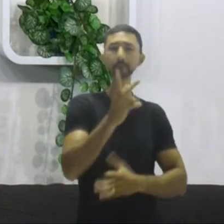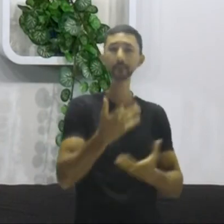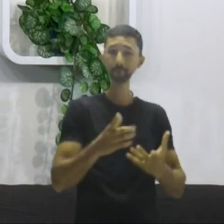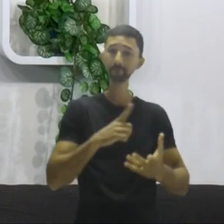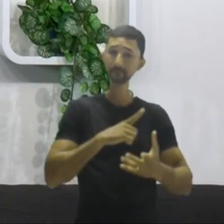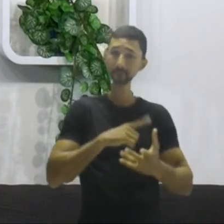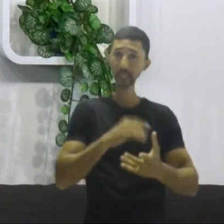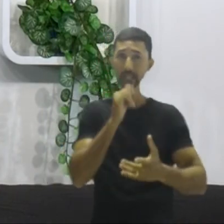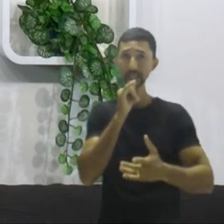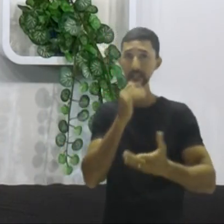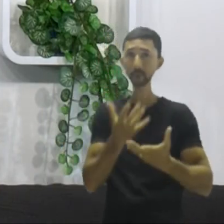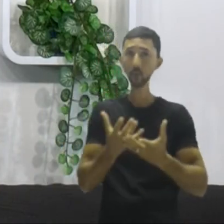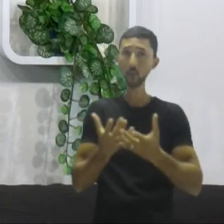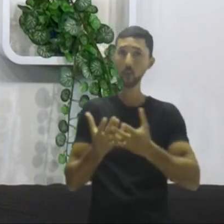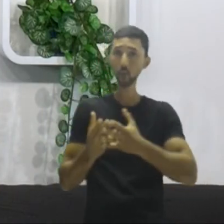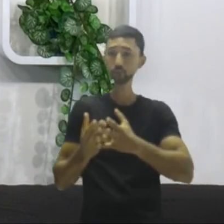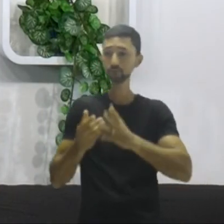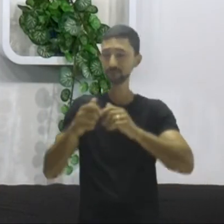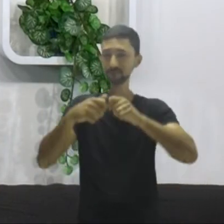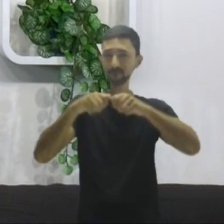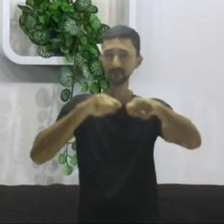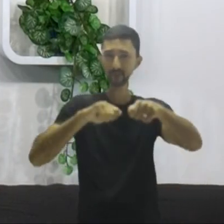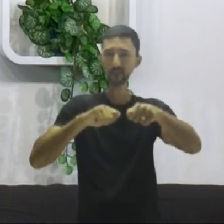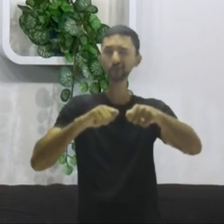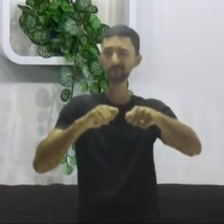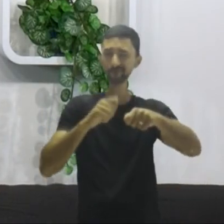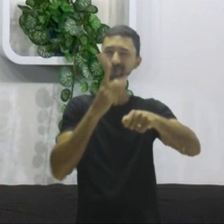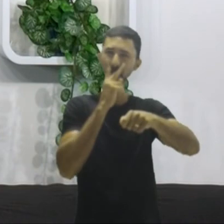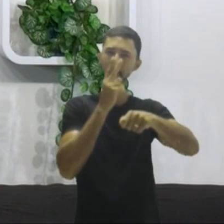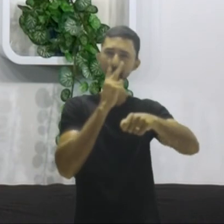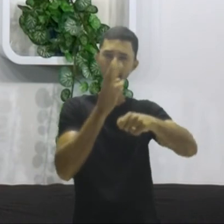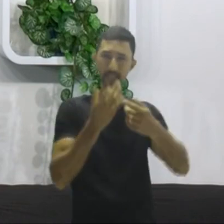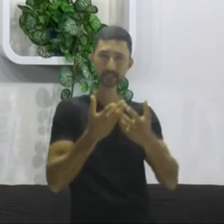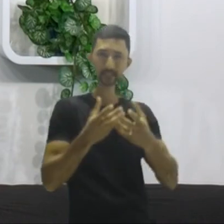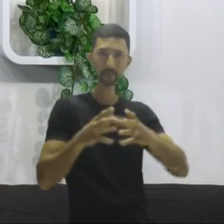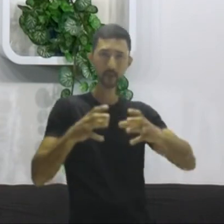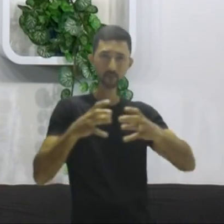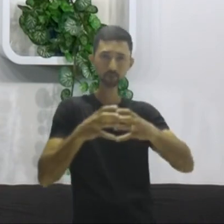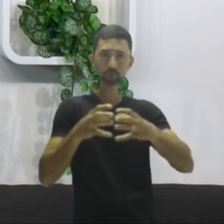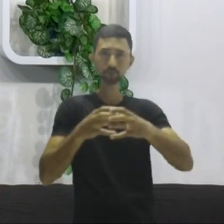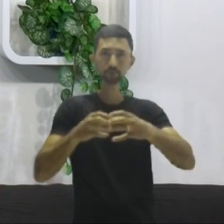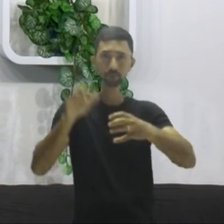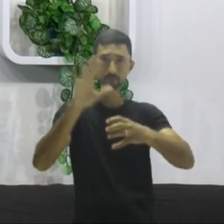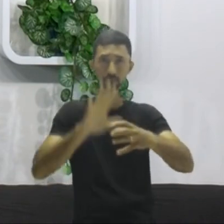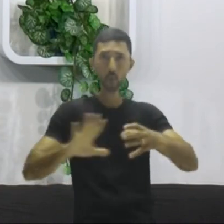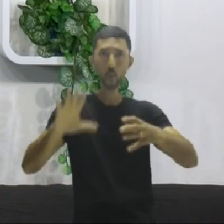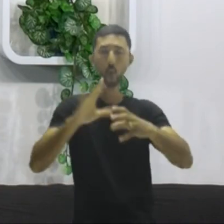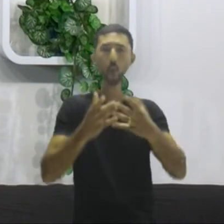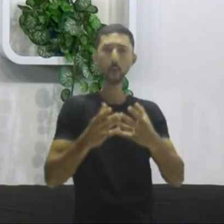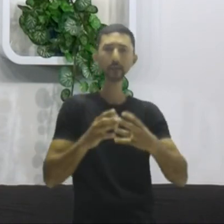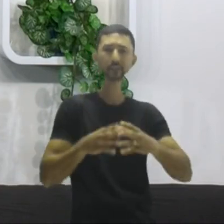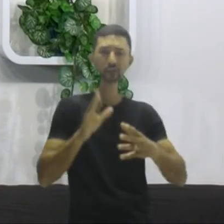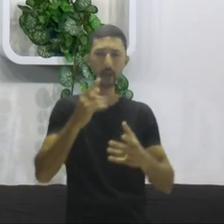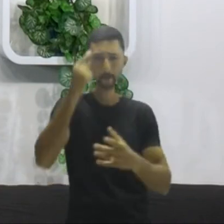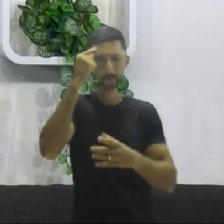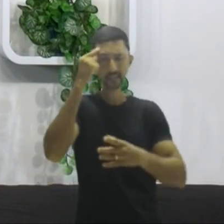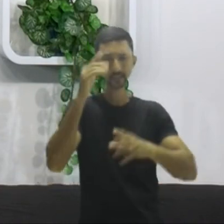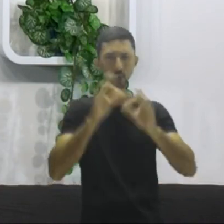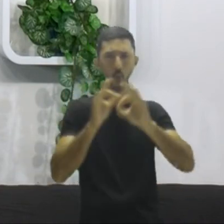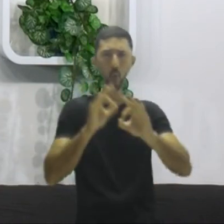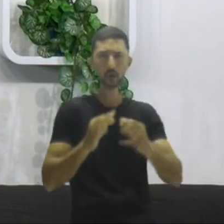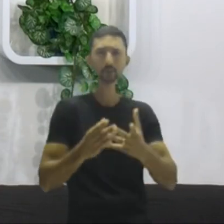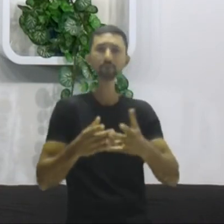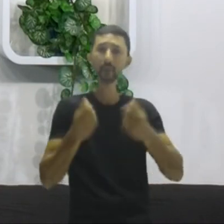Existe uma coisa chamada divórcio. E claro que a União Europeia já tinha isso em mente.